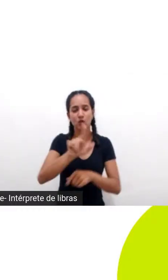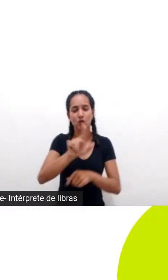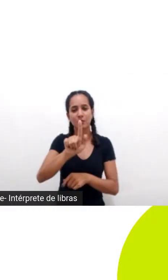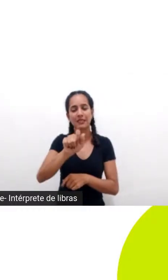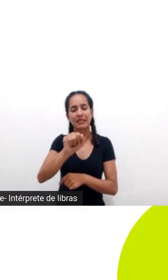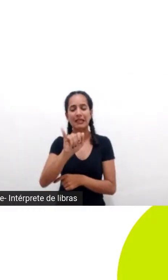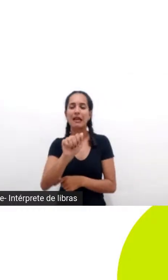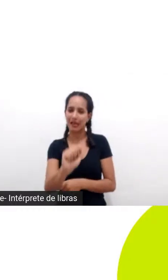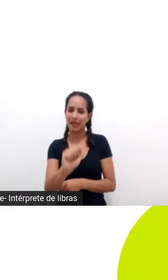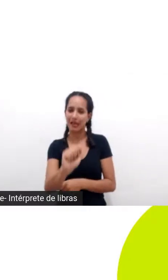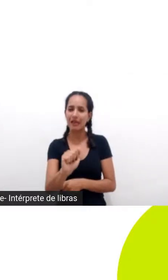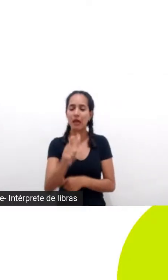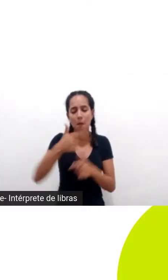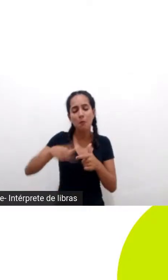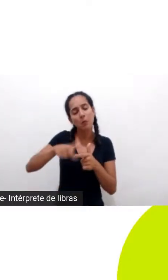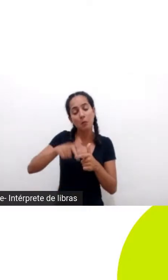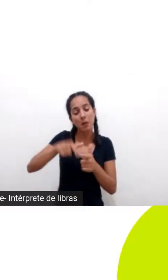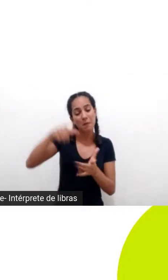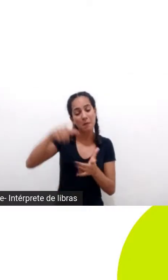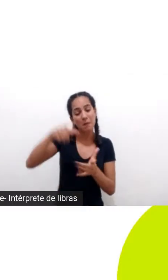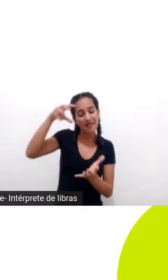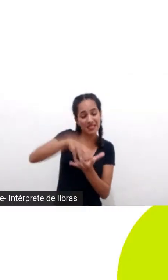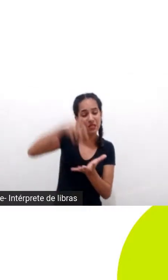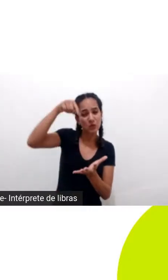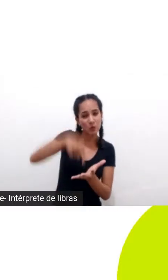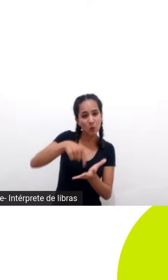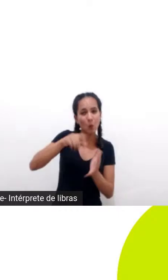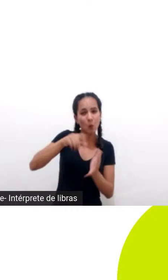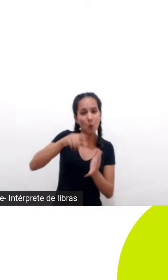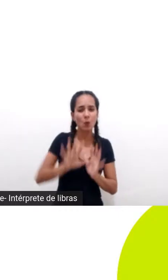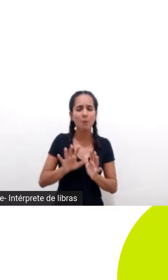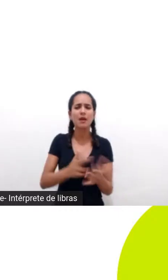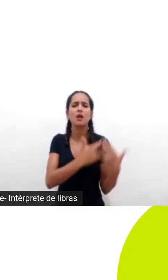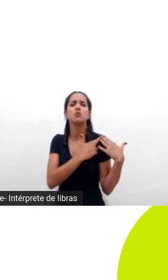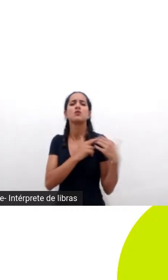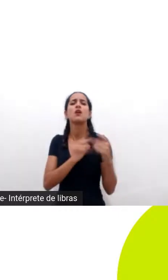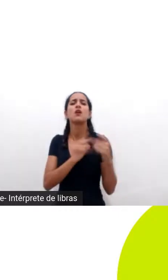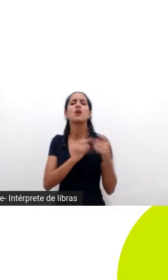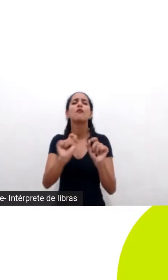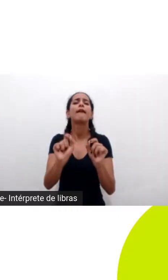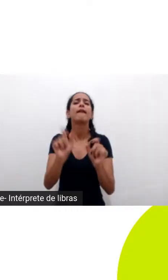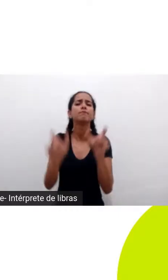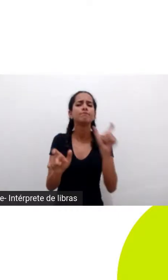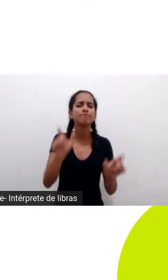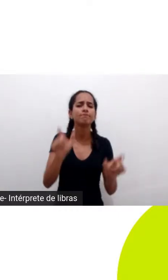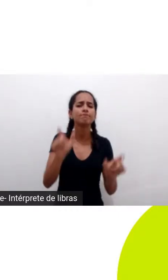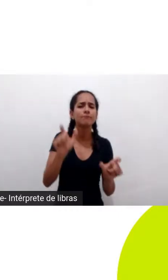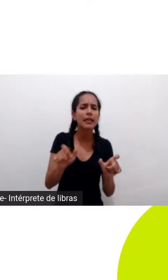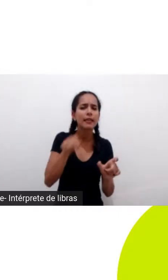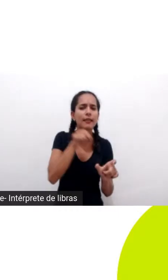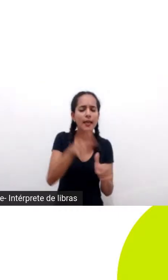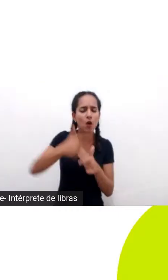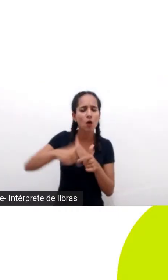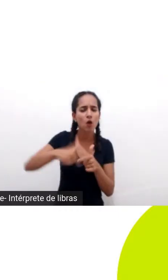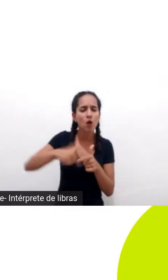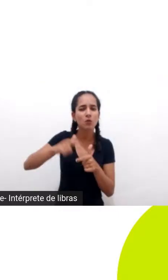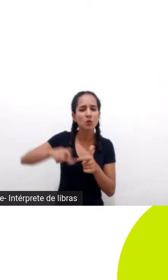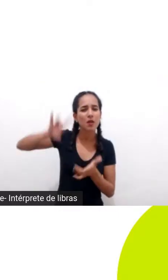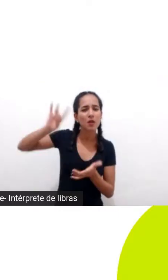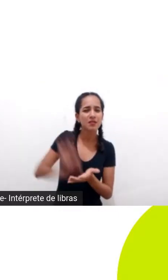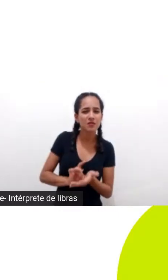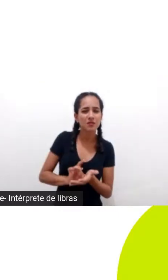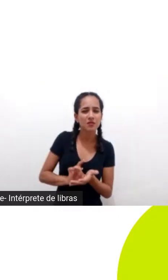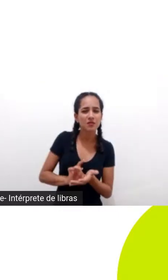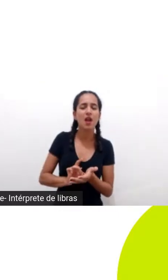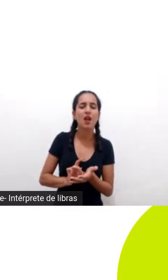e aí o próximo passo é se perguntar quem é responsável por tudo isso quem que está por trás dessa relação com a natureza